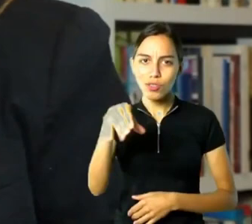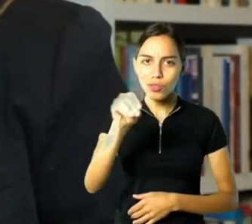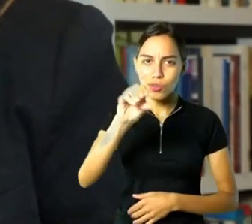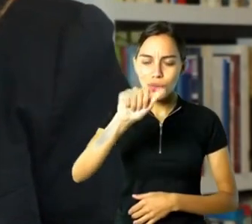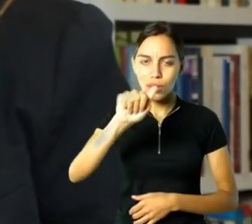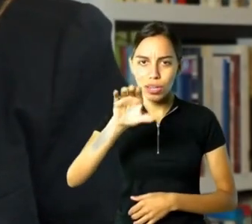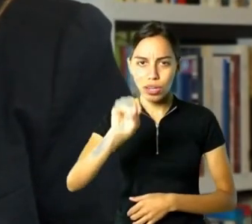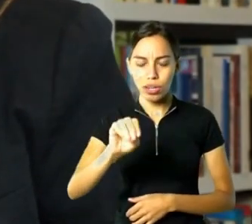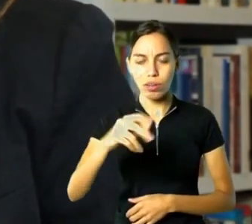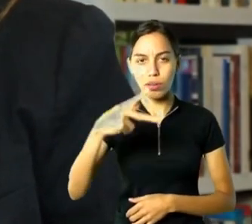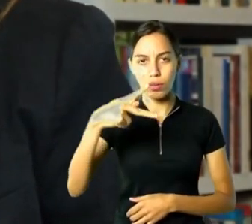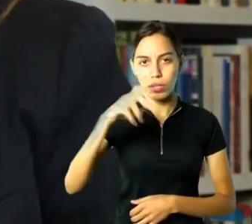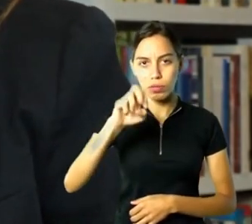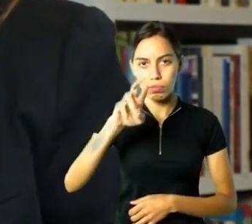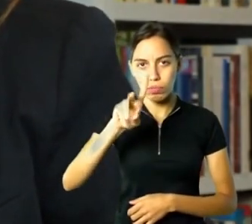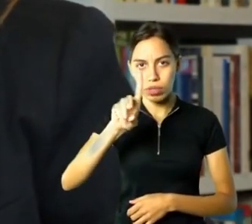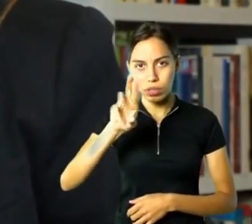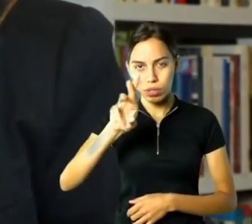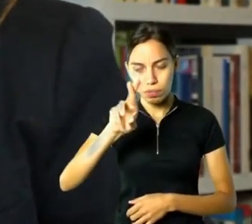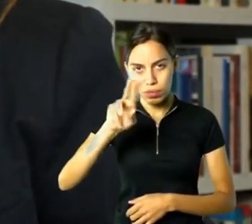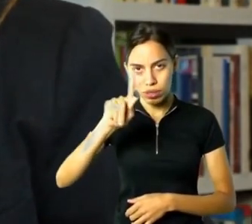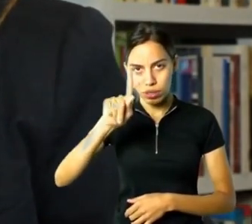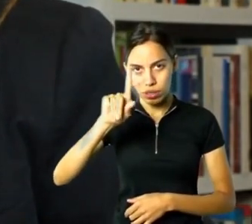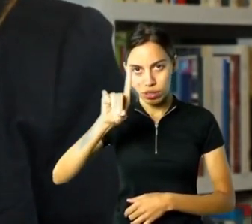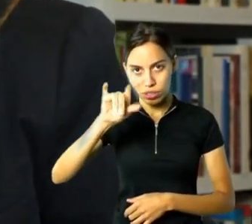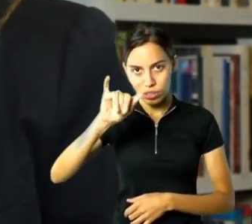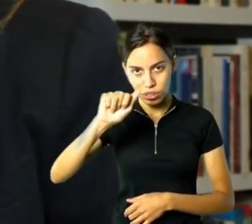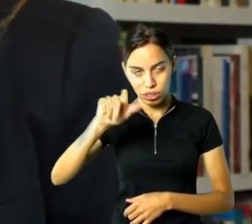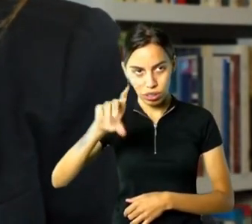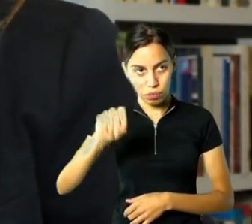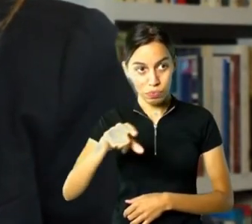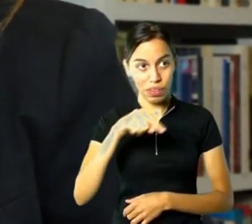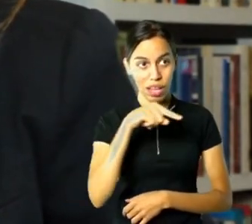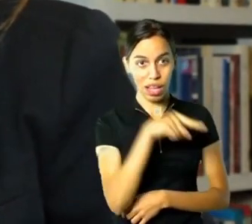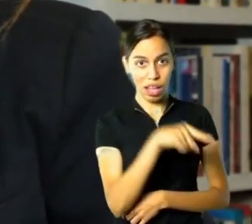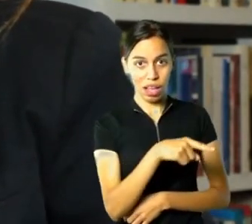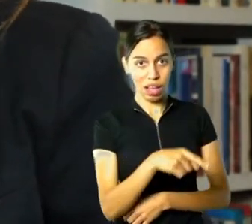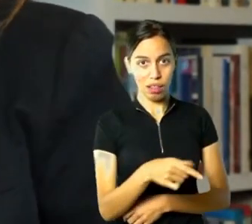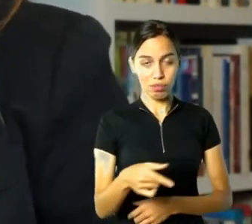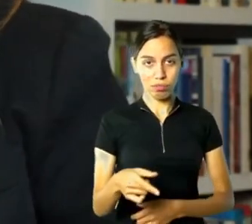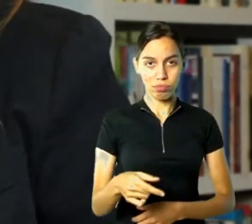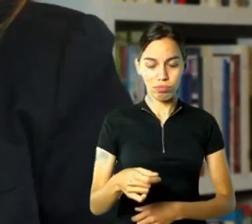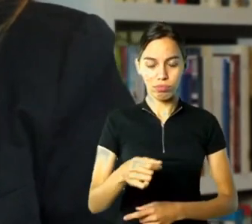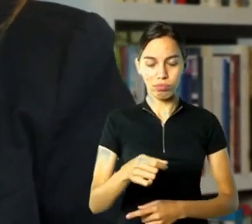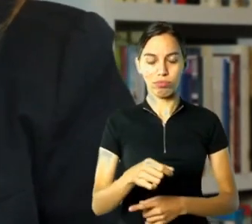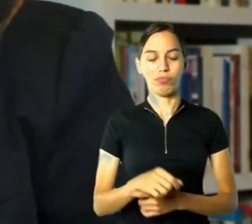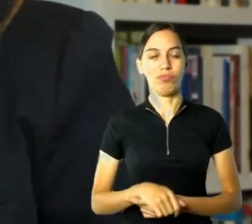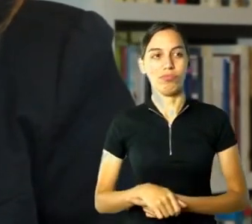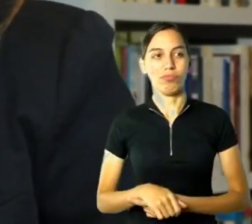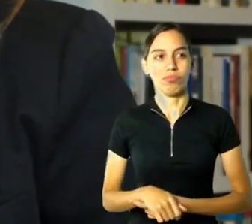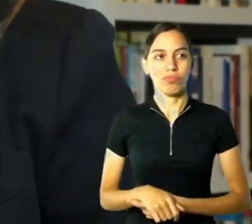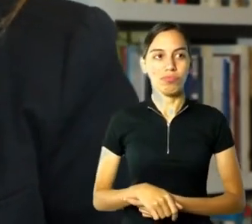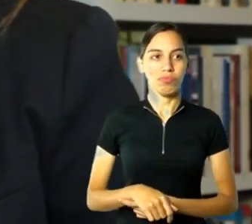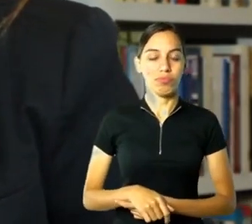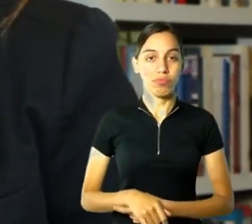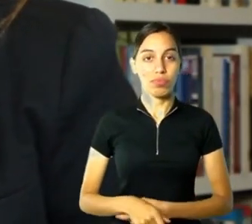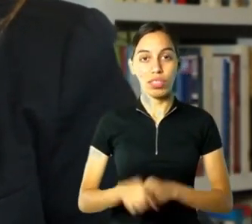editor independente, além de especialista em arte e contemporaneidade pela Escola Guignard, a UENG.